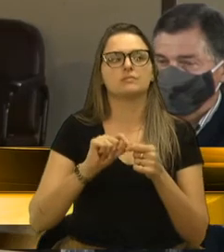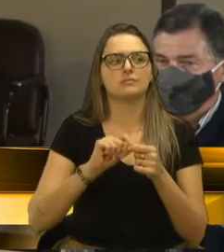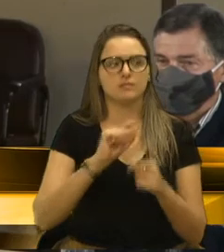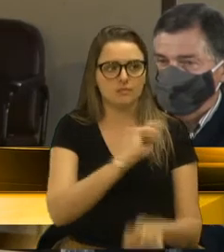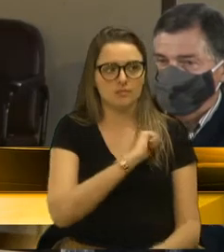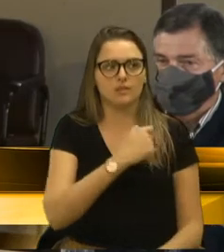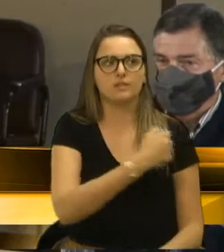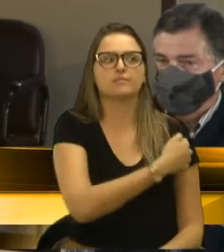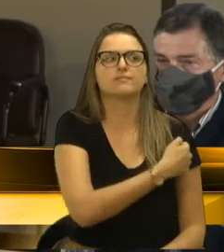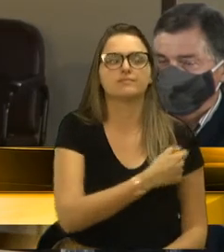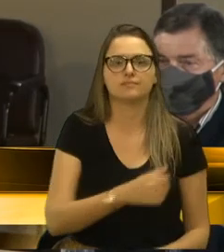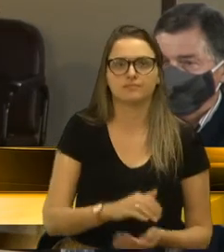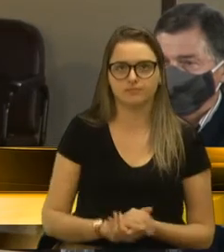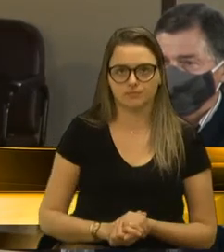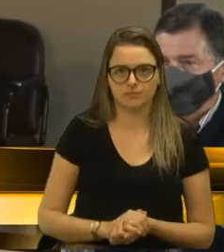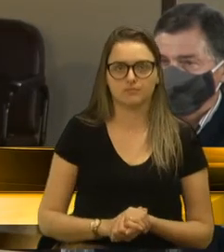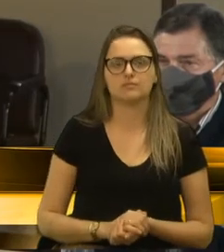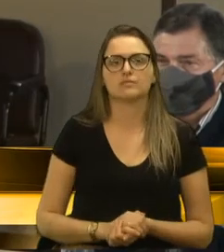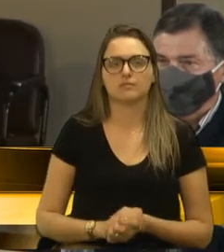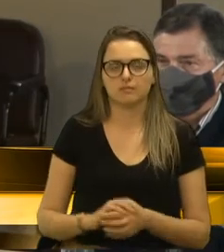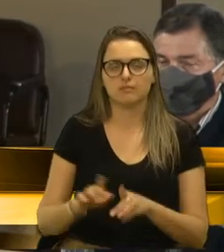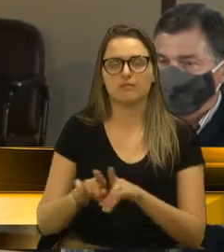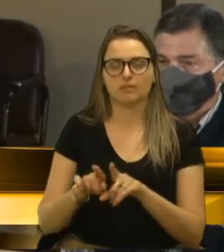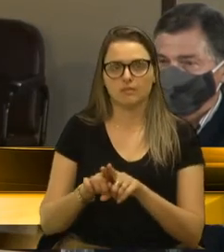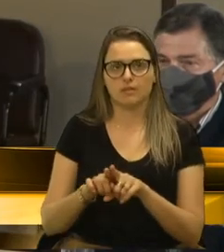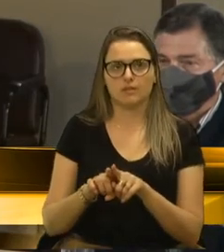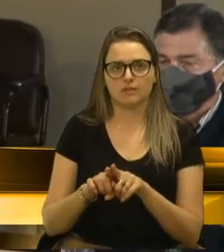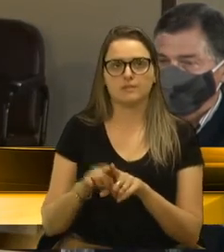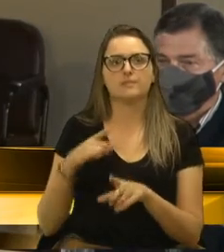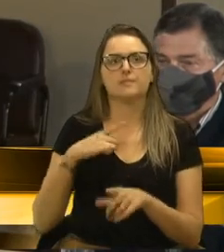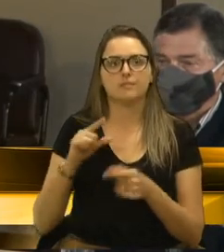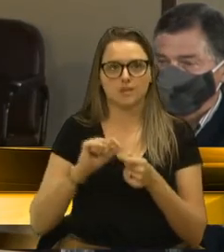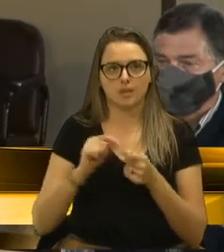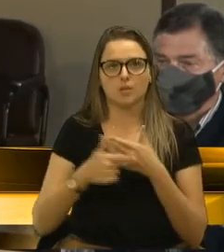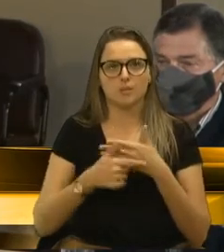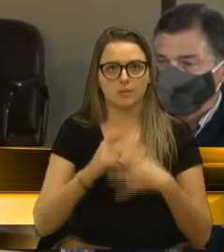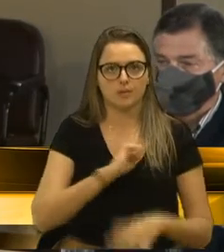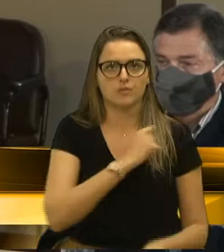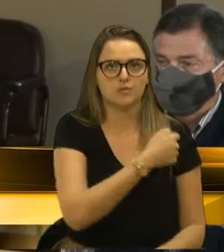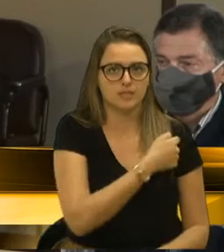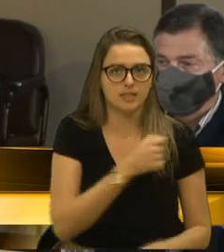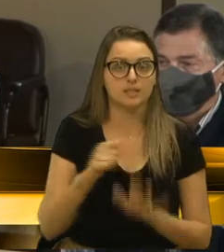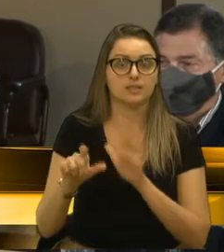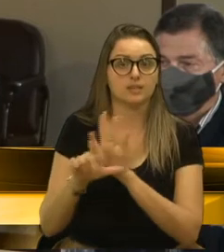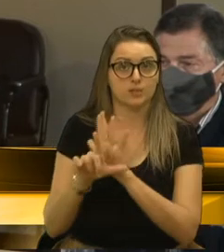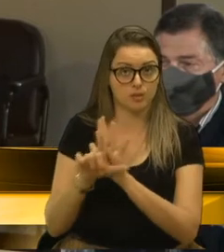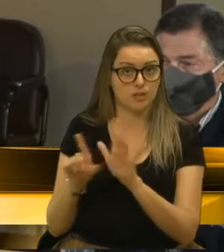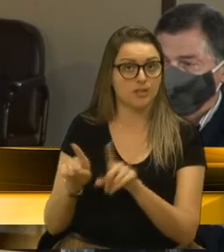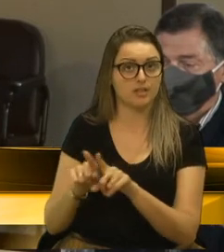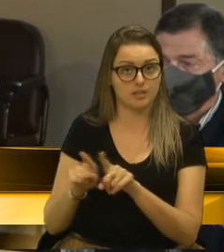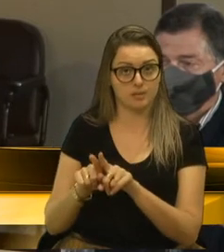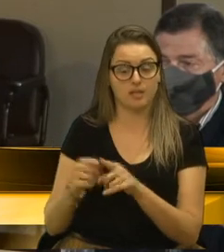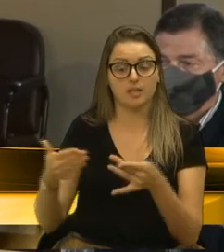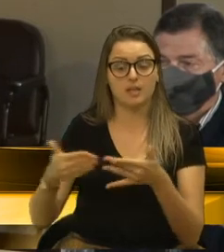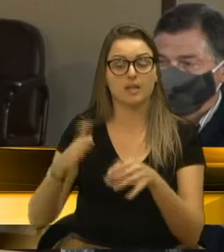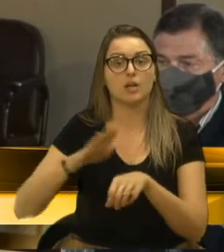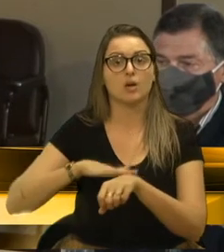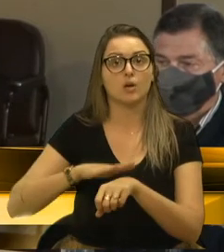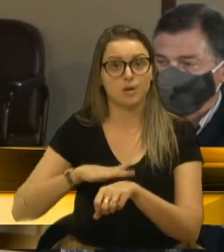E nós estamos fazendo o nosso papel de fiscalizar e legislar. E nesse momento,